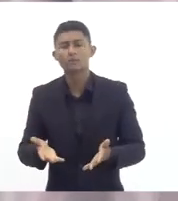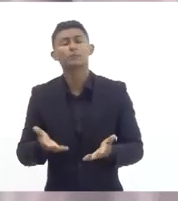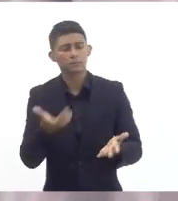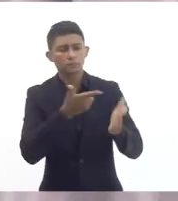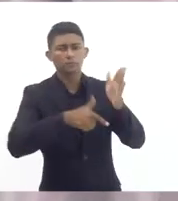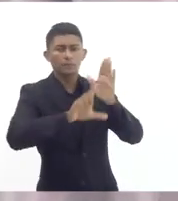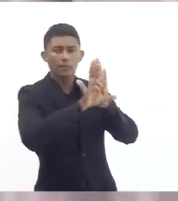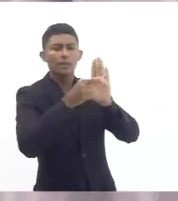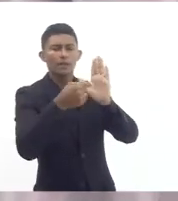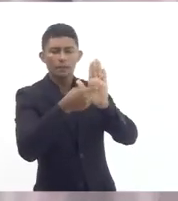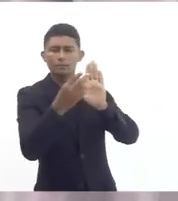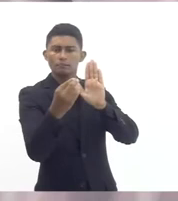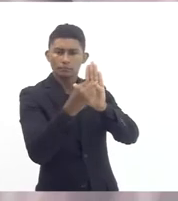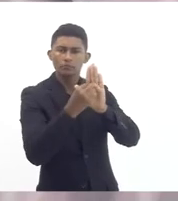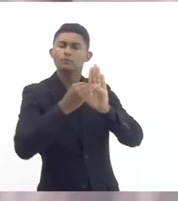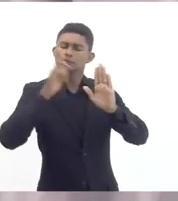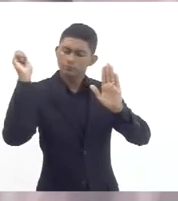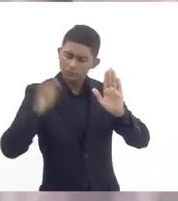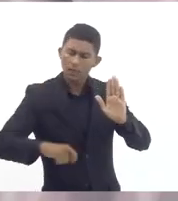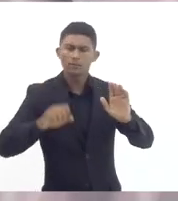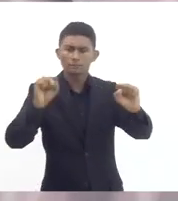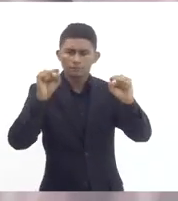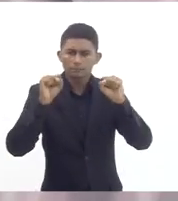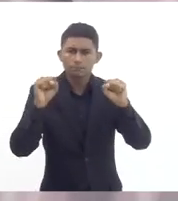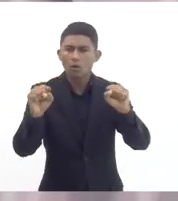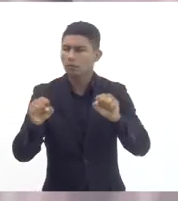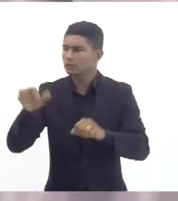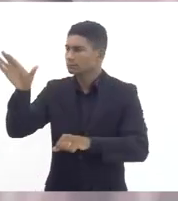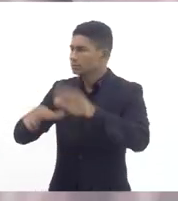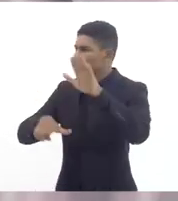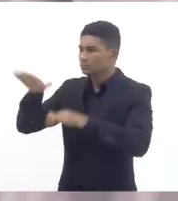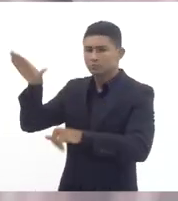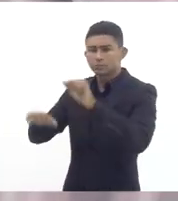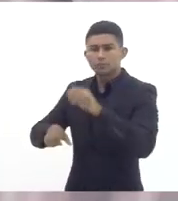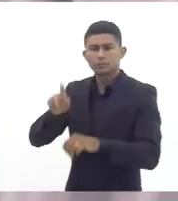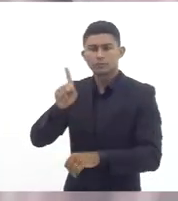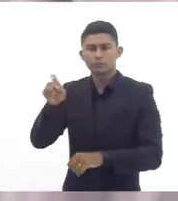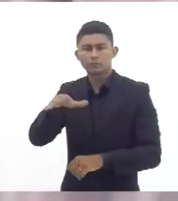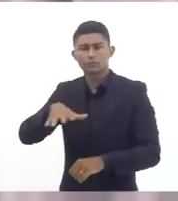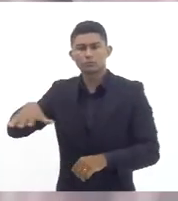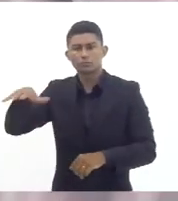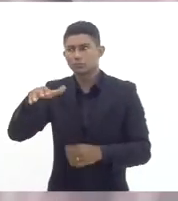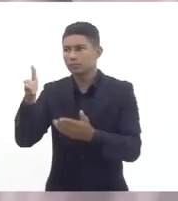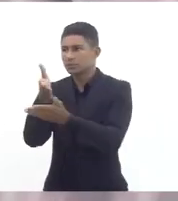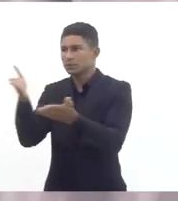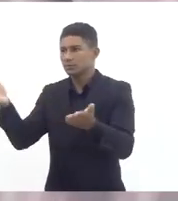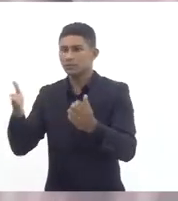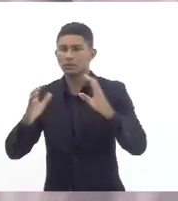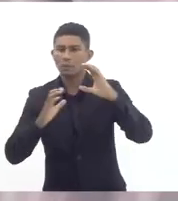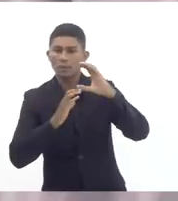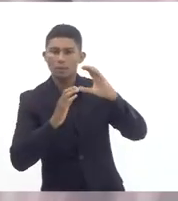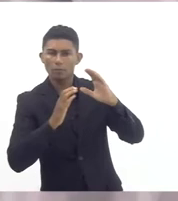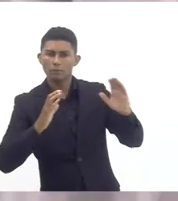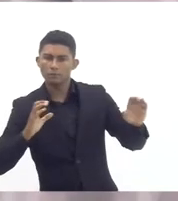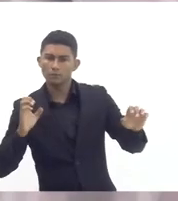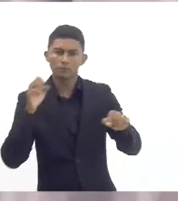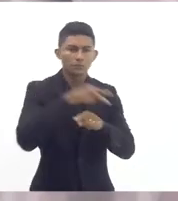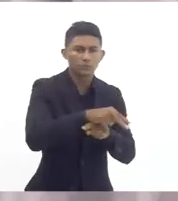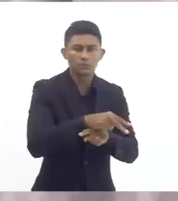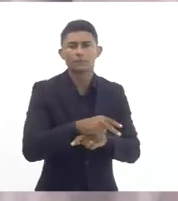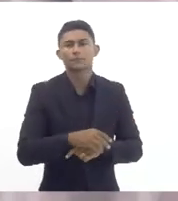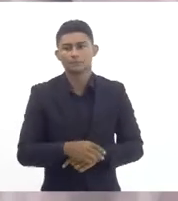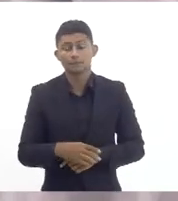legalmente fazer as convocações tem sido partilhada inclusive em audiência pública lembro que a gente fez uma audiência pública recentemente com